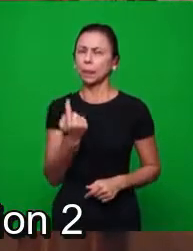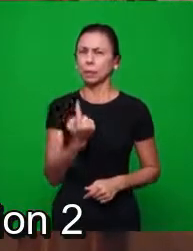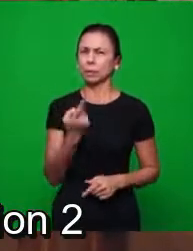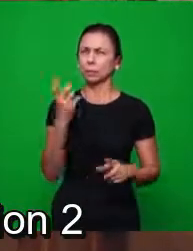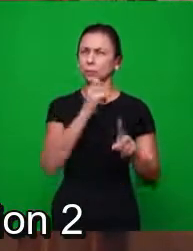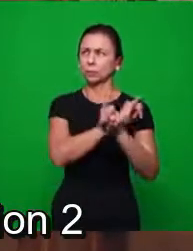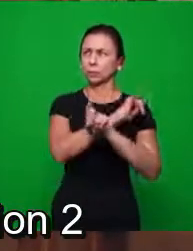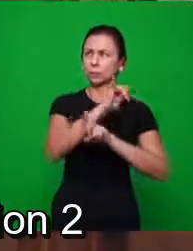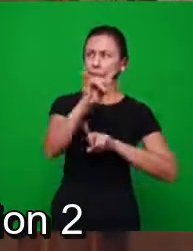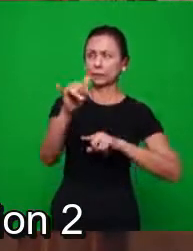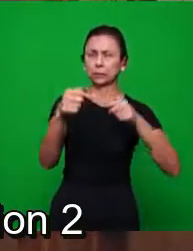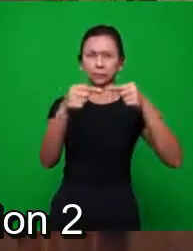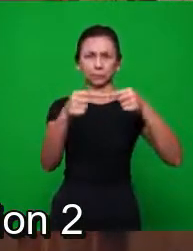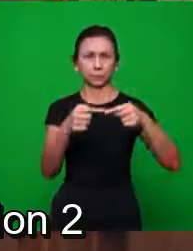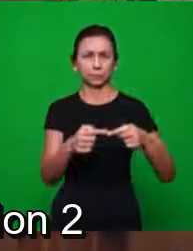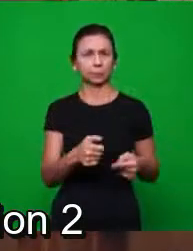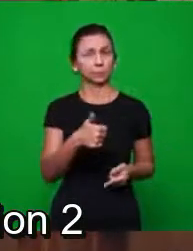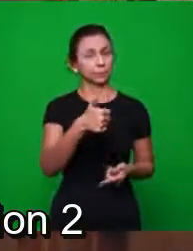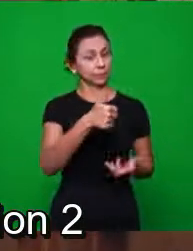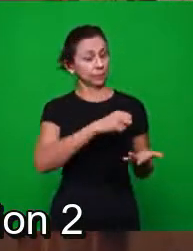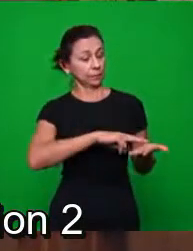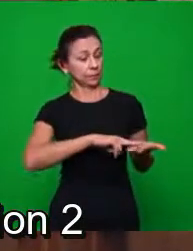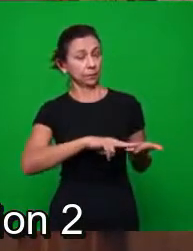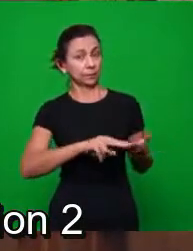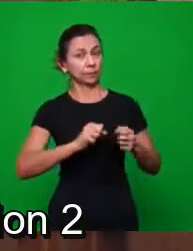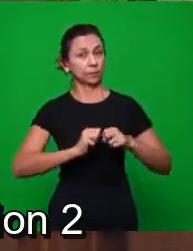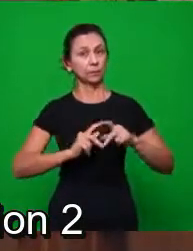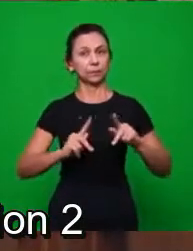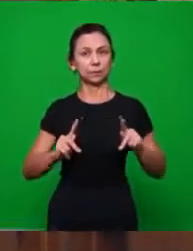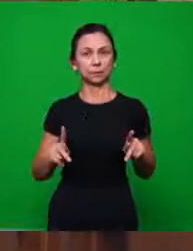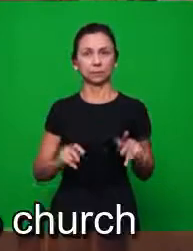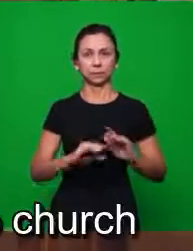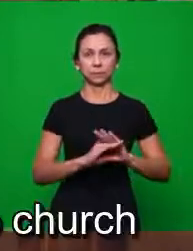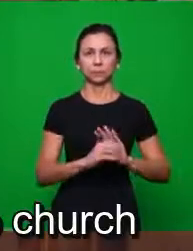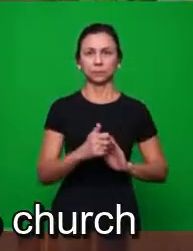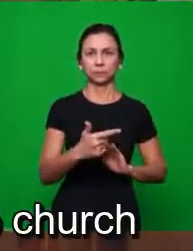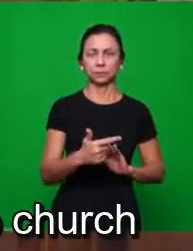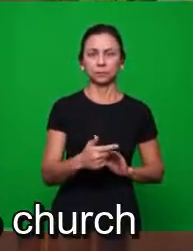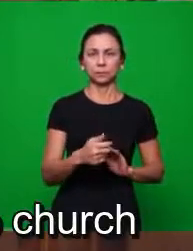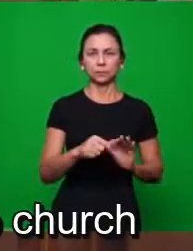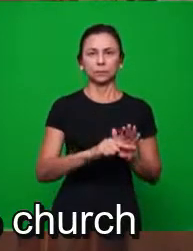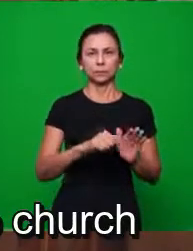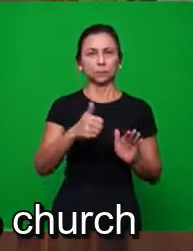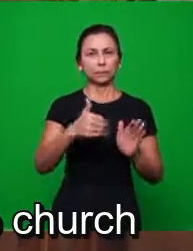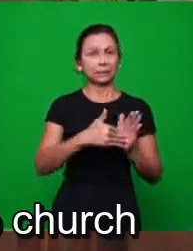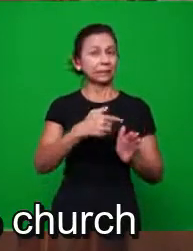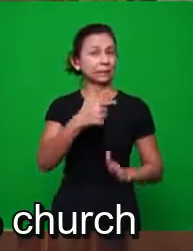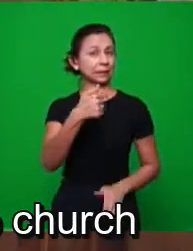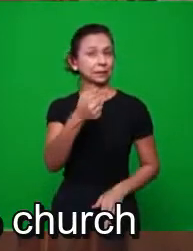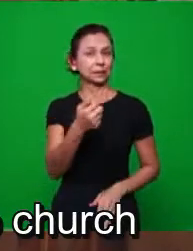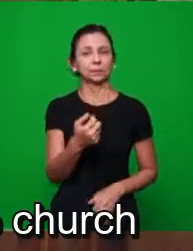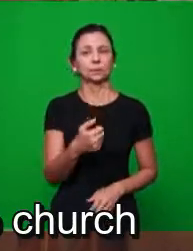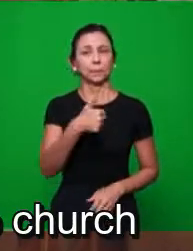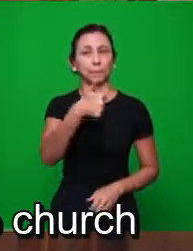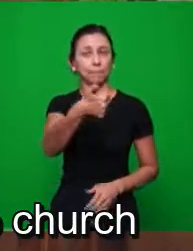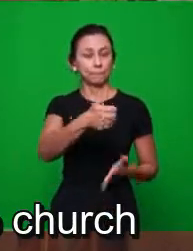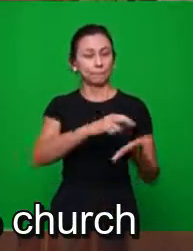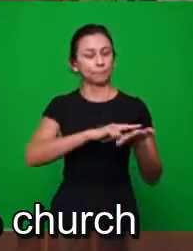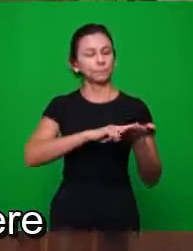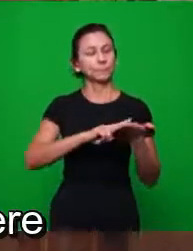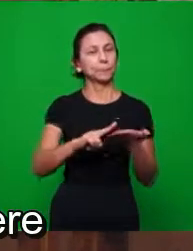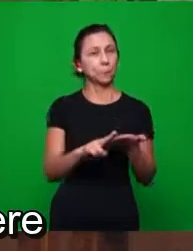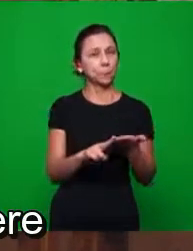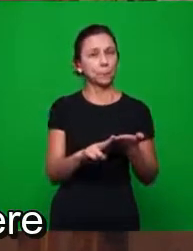da primeira carta, recordando, em Apocalipse 2, de 1 a 7, nós vemos a primeira carta. A primeira